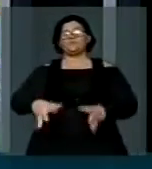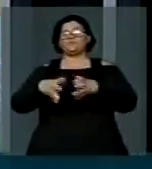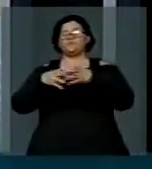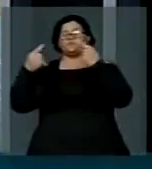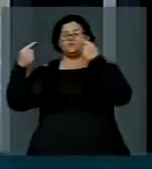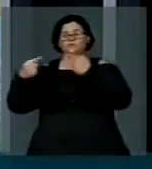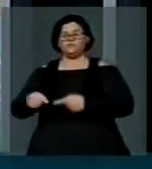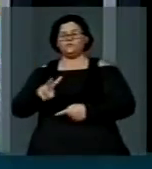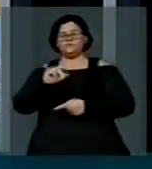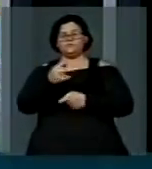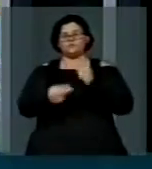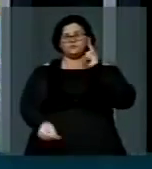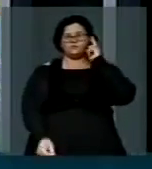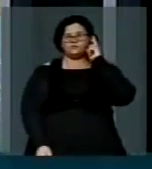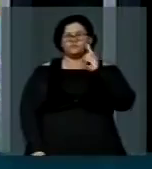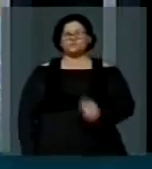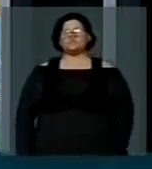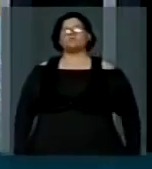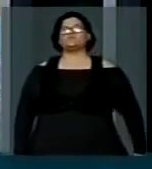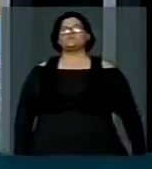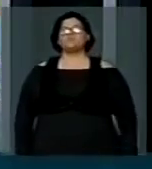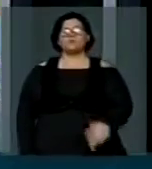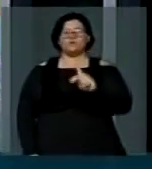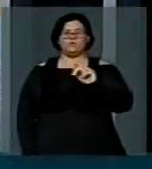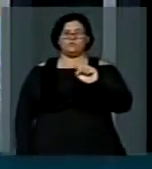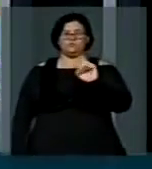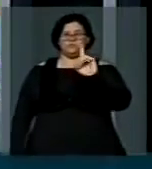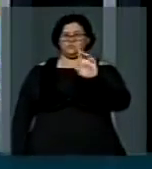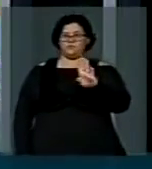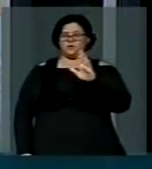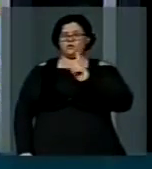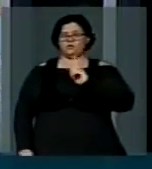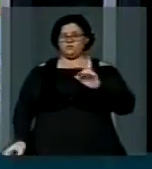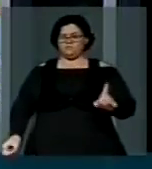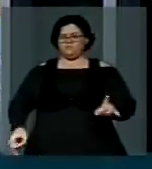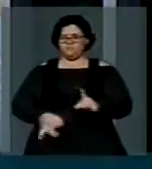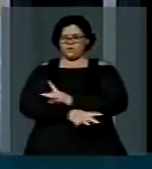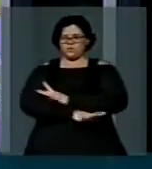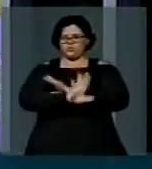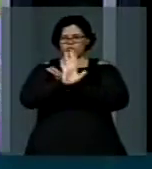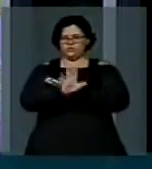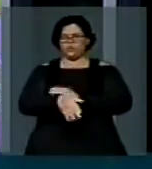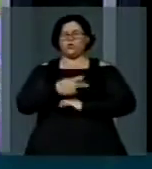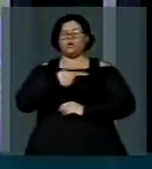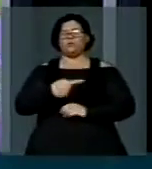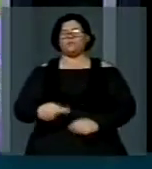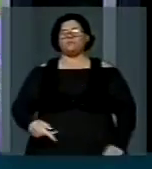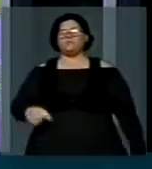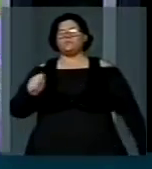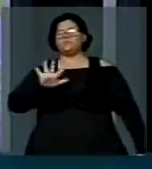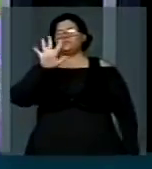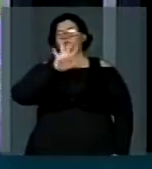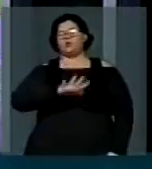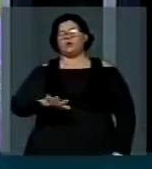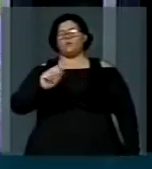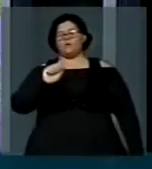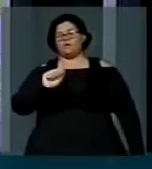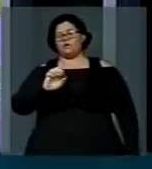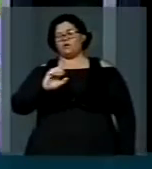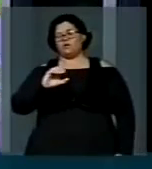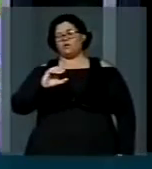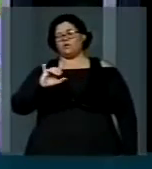vão vencer as eleições. O PSDB está preparadíssimo com o nosso presidente nacional do partido, Aécio Neves.